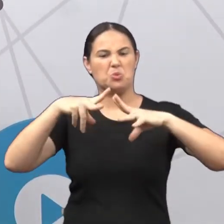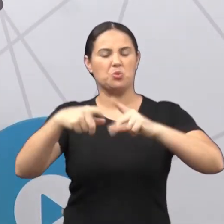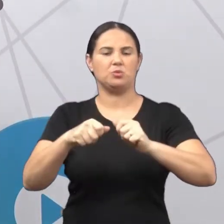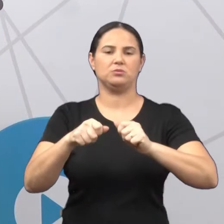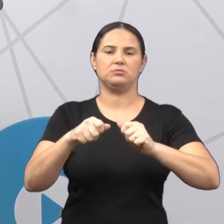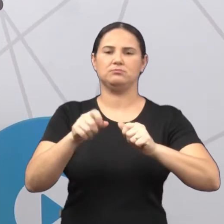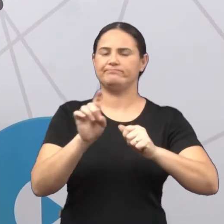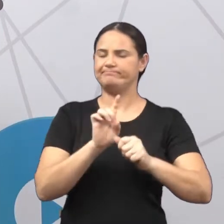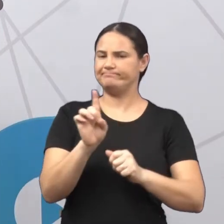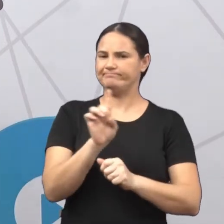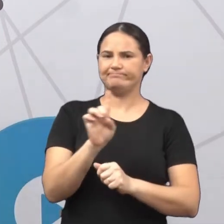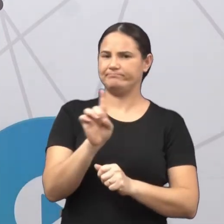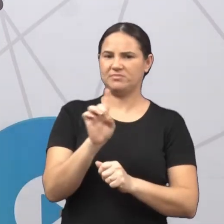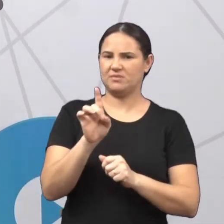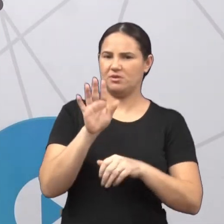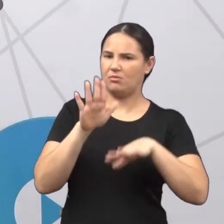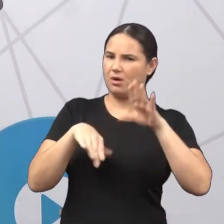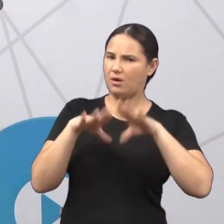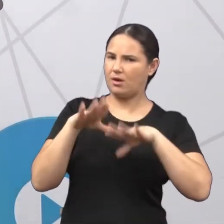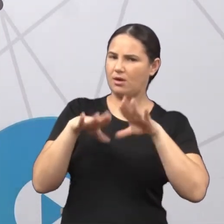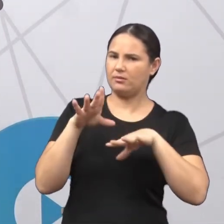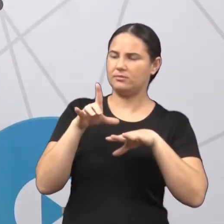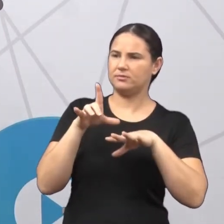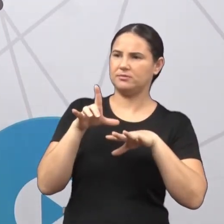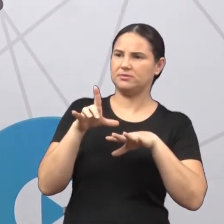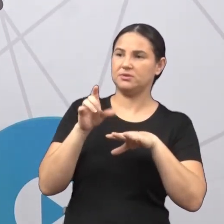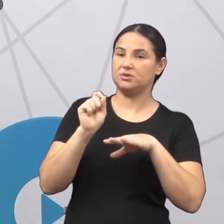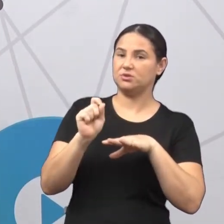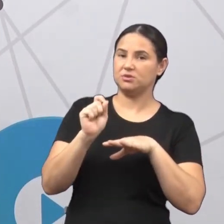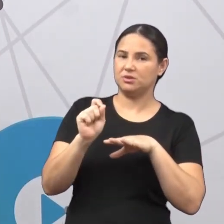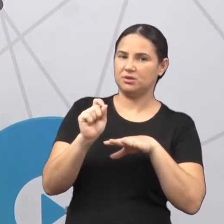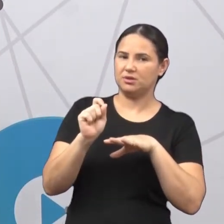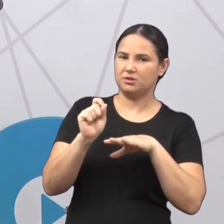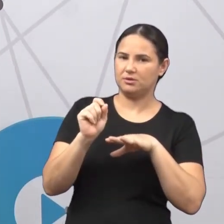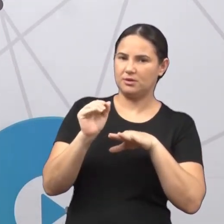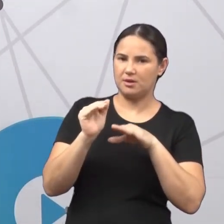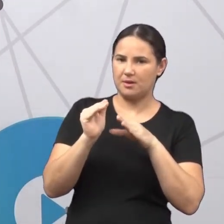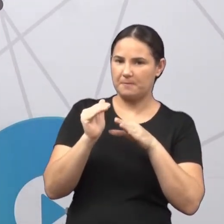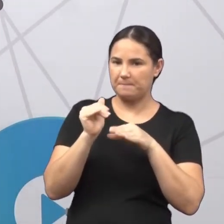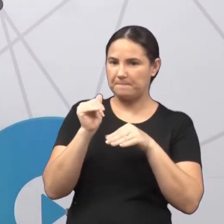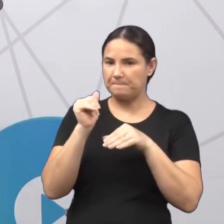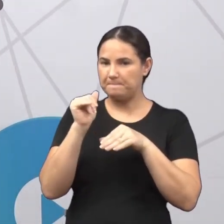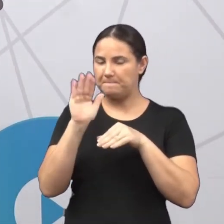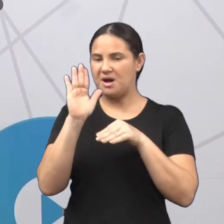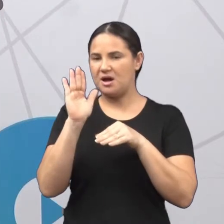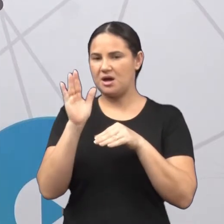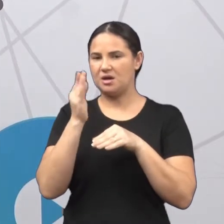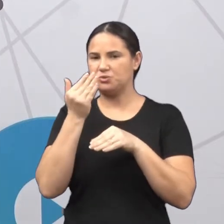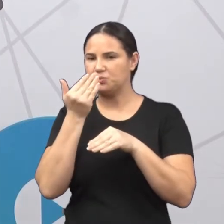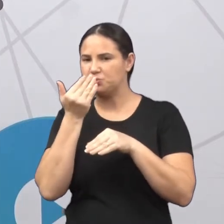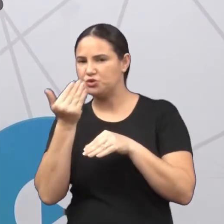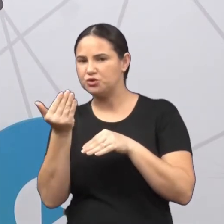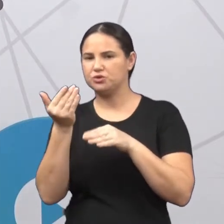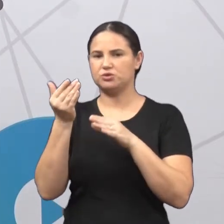Nem sempre. Às vezes, acontece o quê? Predomina mais um tipo de comércio.